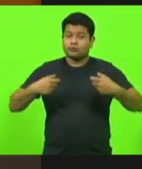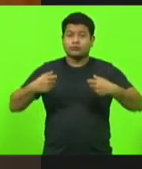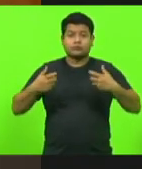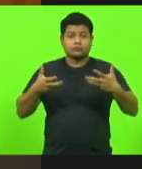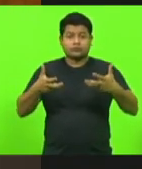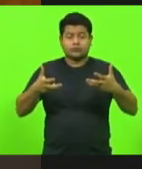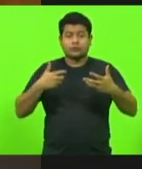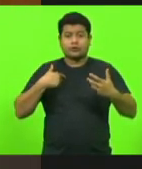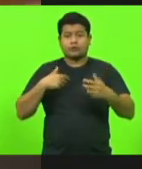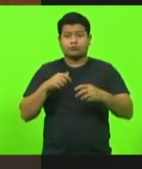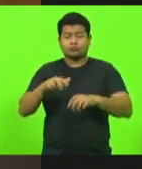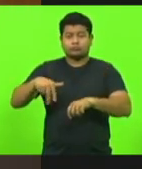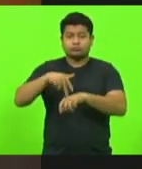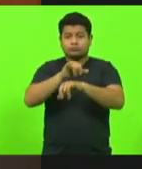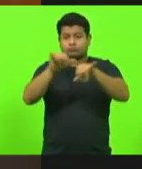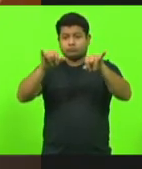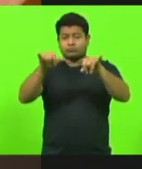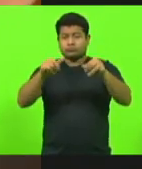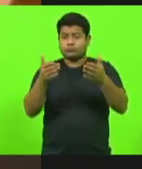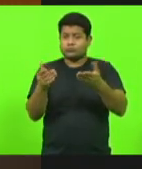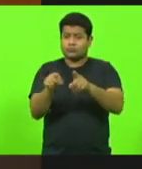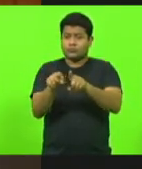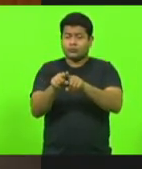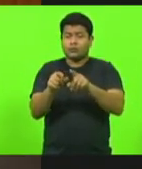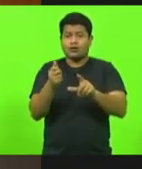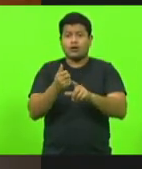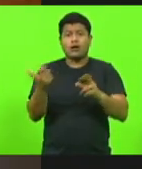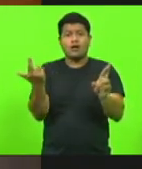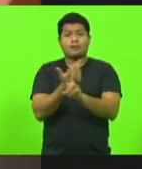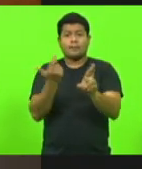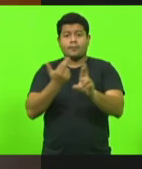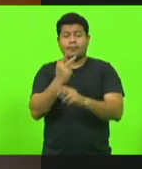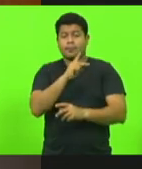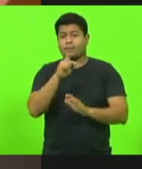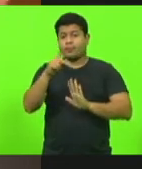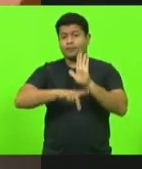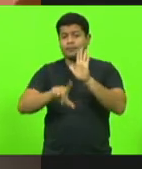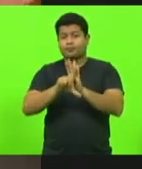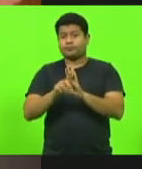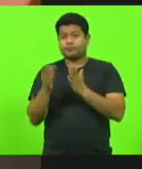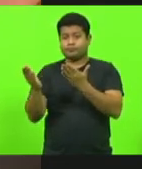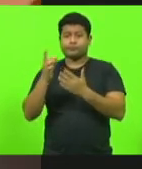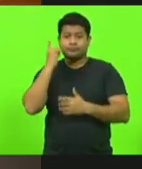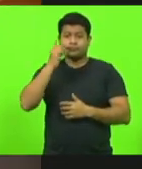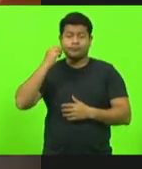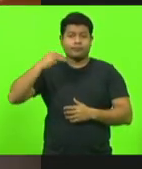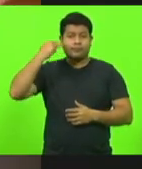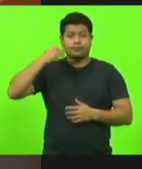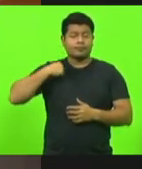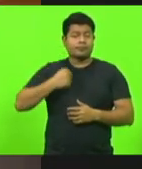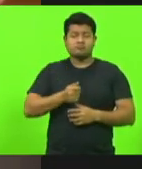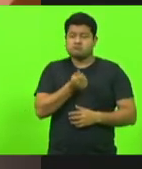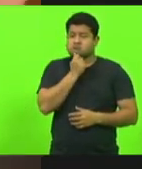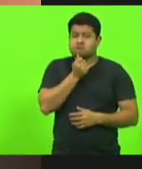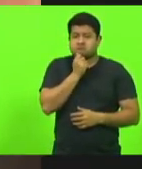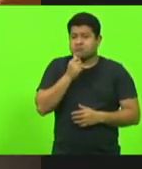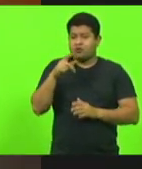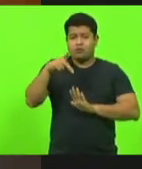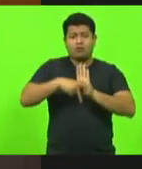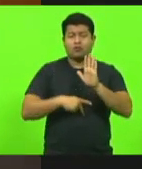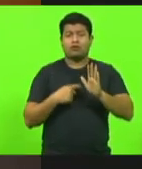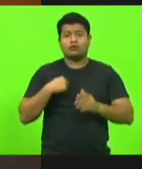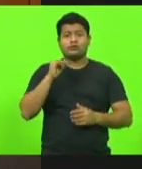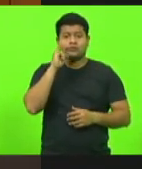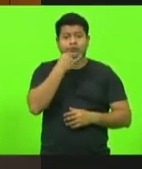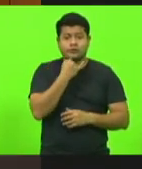dessa semana em relação ao projeto do deputado Marços. Eu, de fato, não conhecia o projeto e lamentei